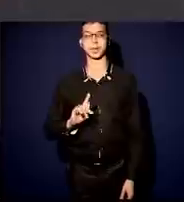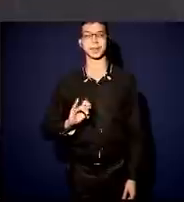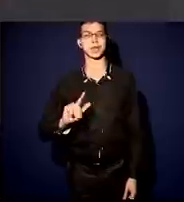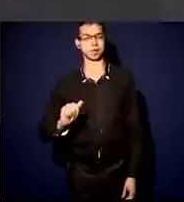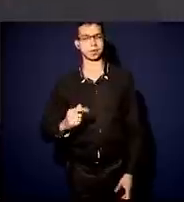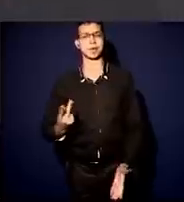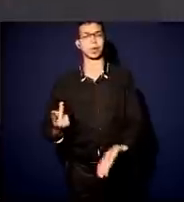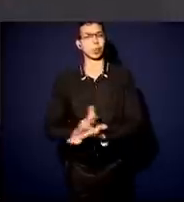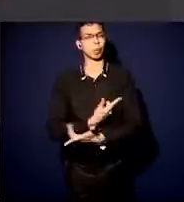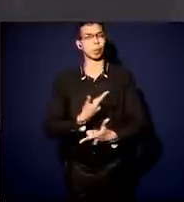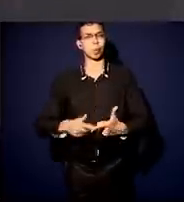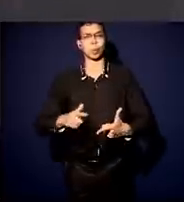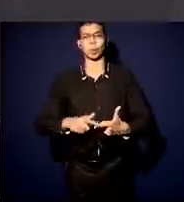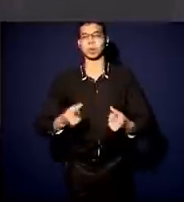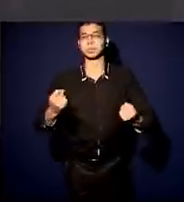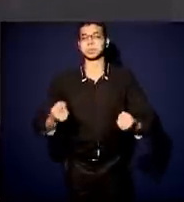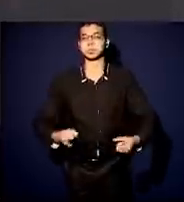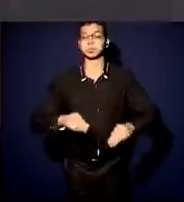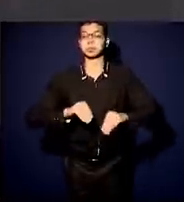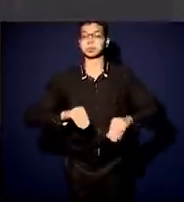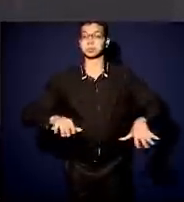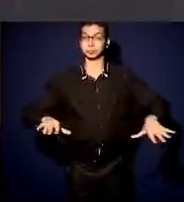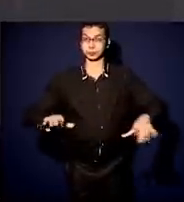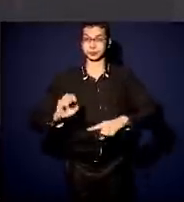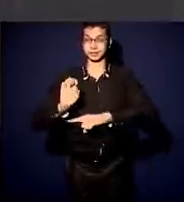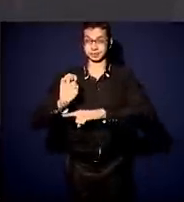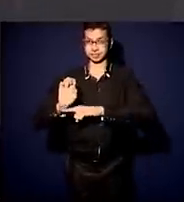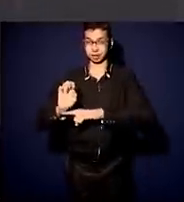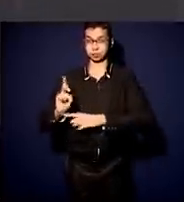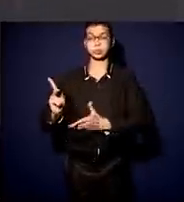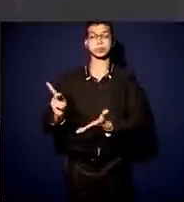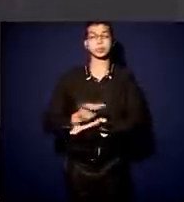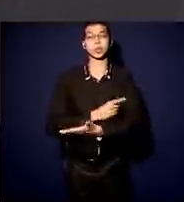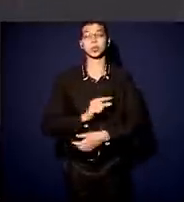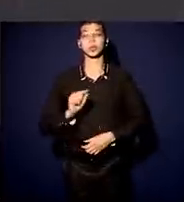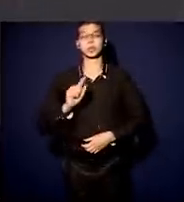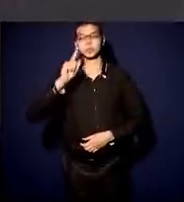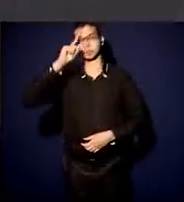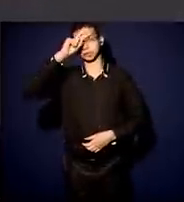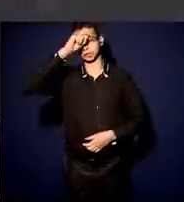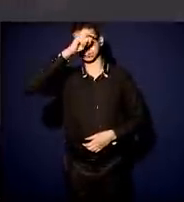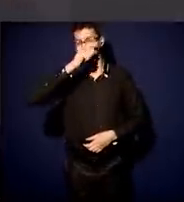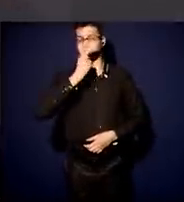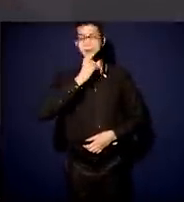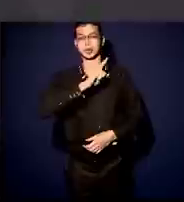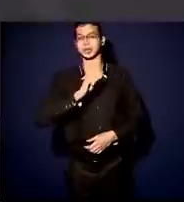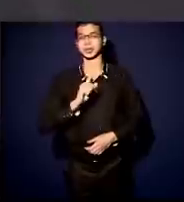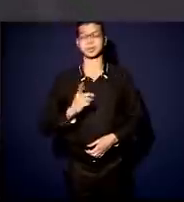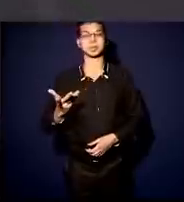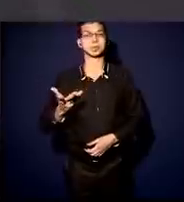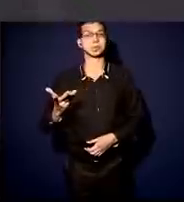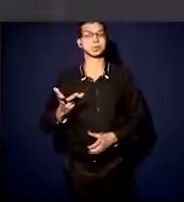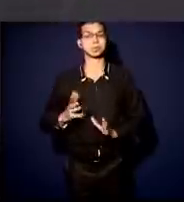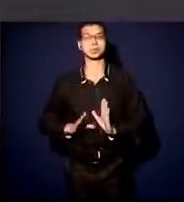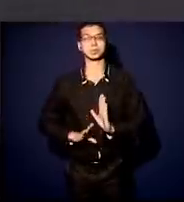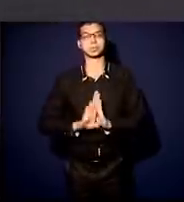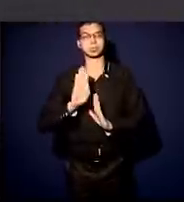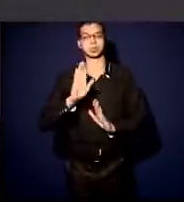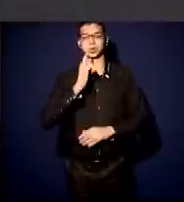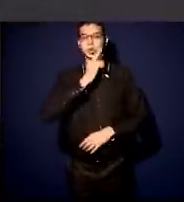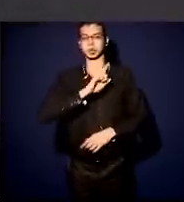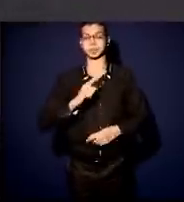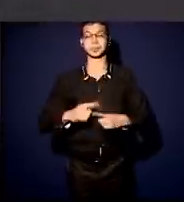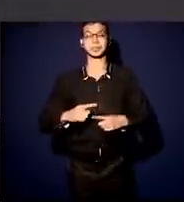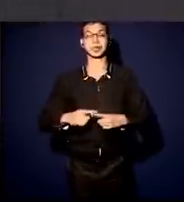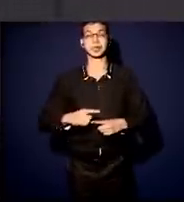provocou para o Estado uma dificuldade de avançar na velocidade da transformação da